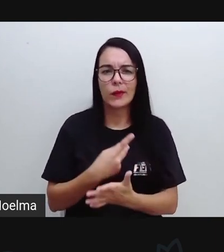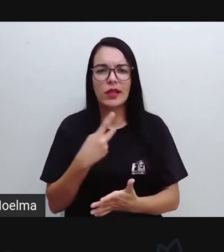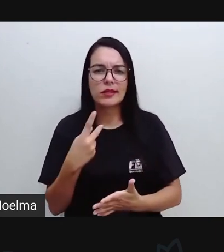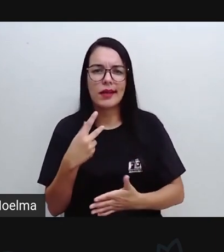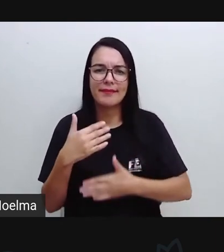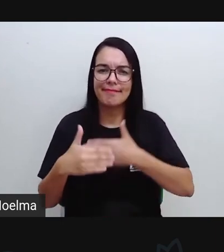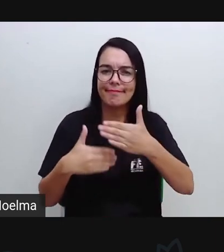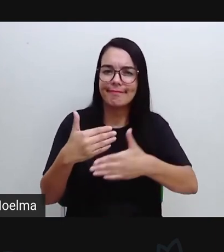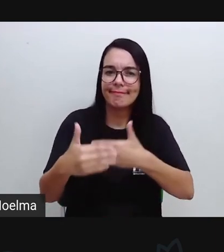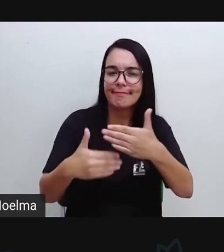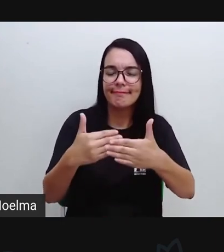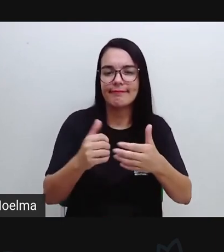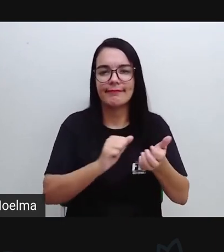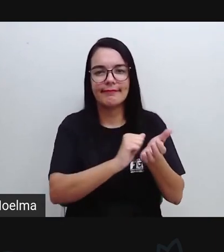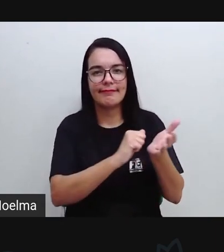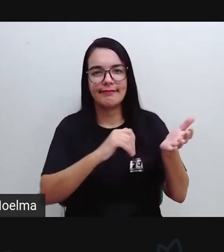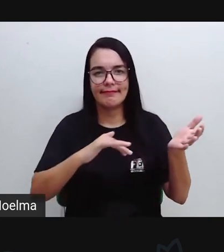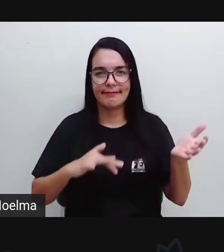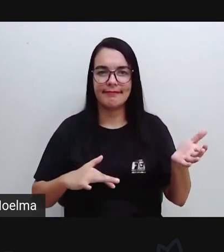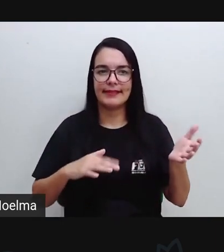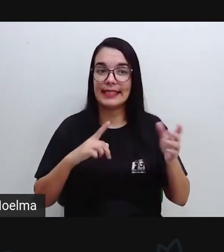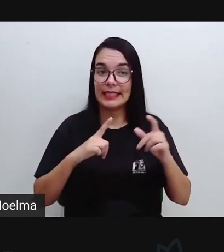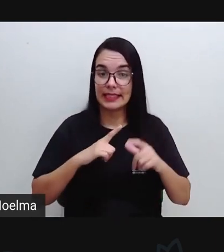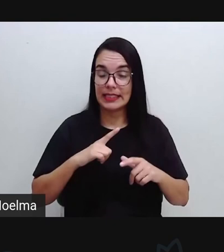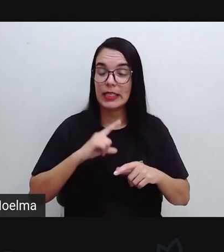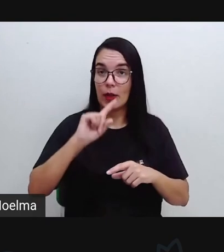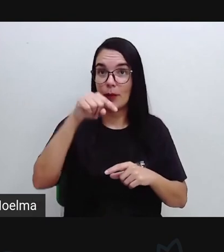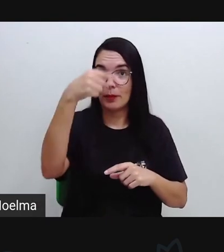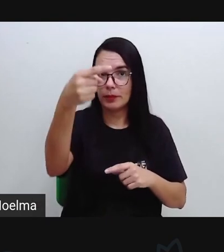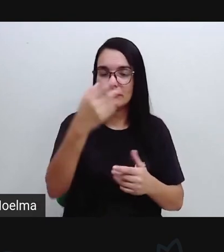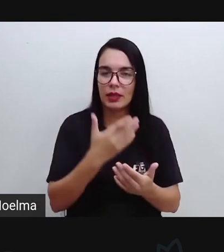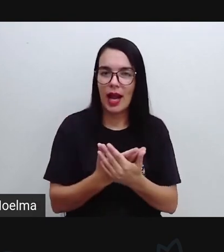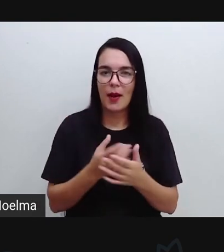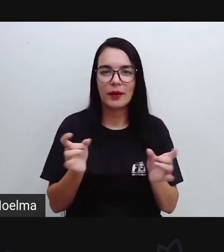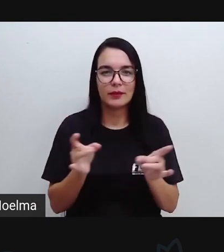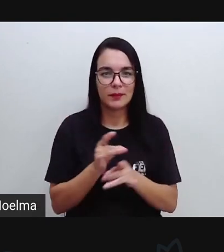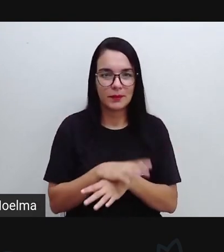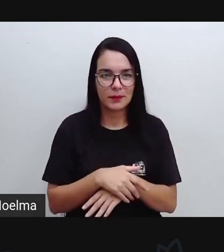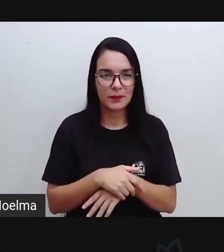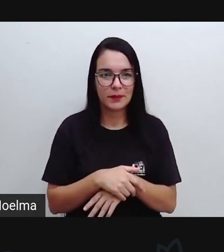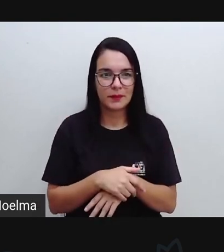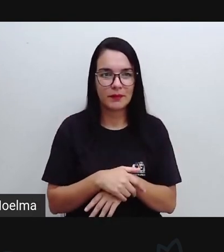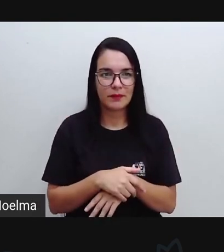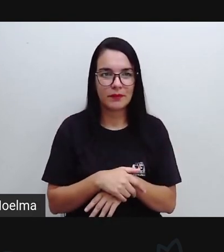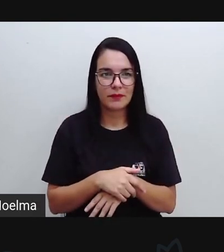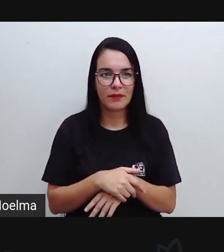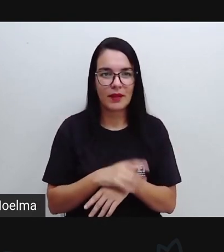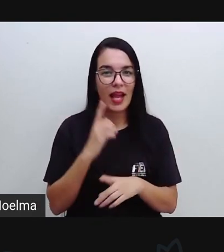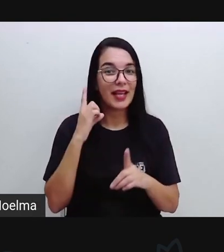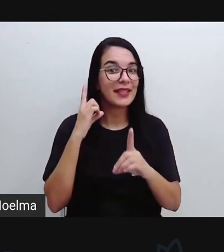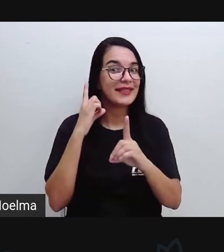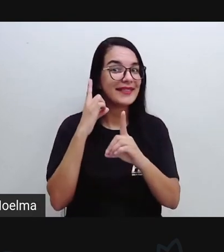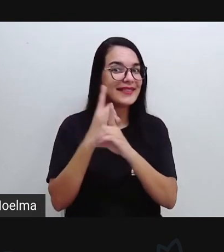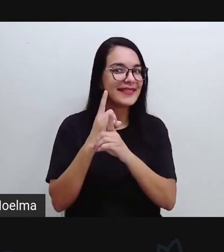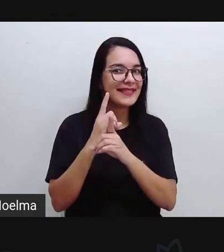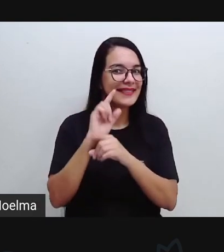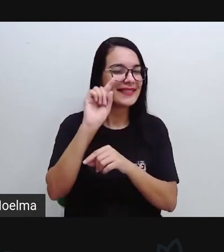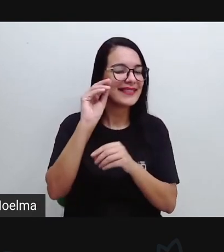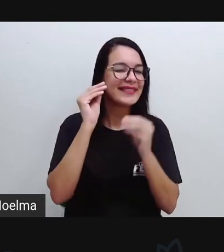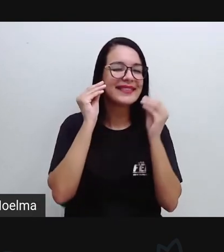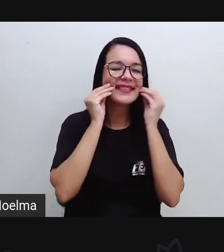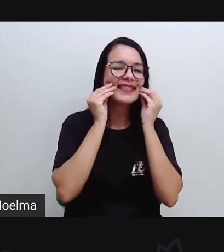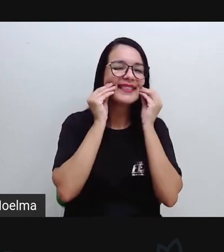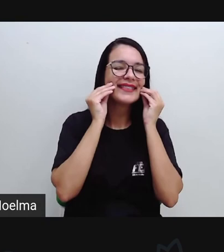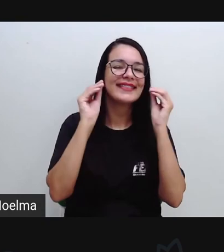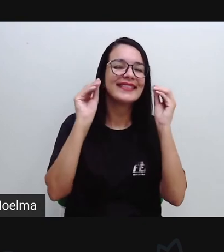no desenvolver dessas atividades na nossa próxima aula, certo? E a gente se encontra lá. Beijo